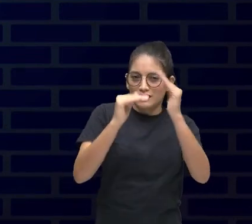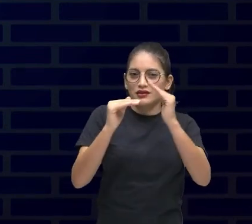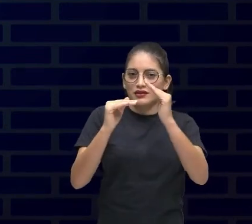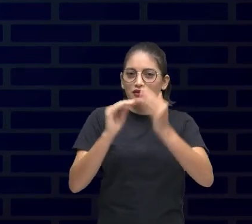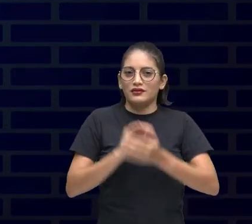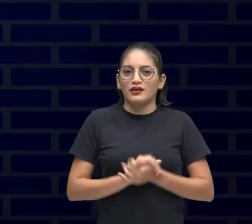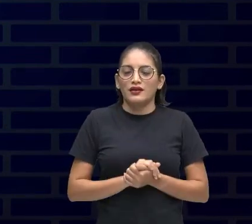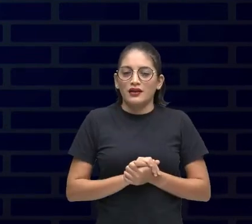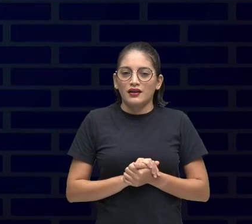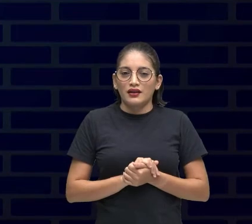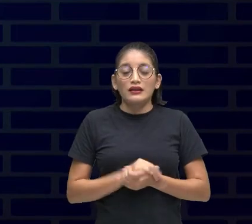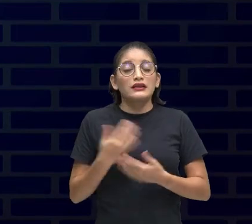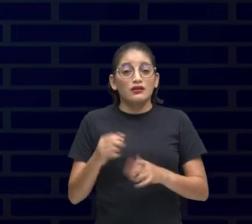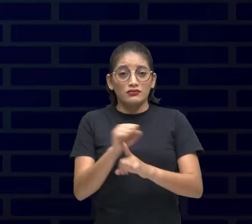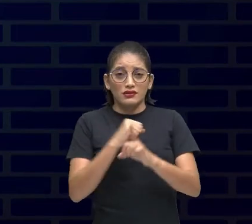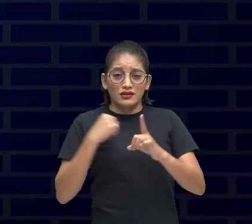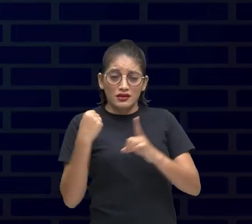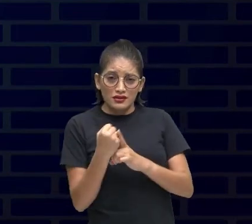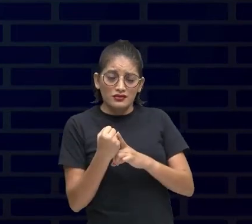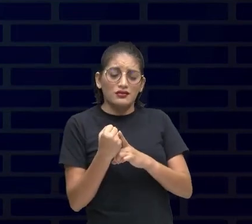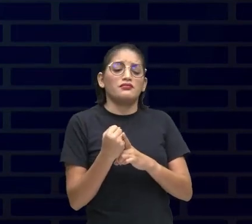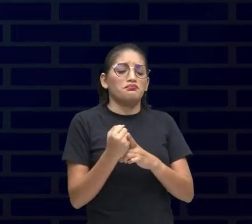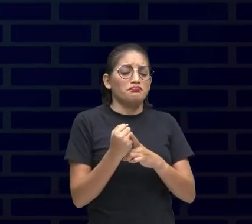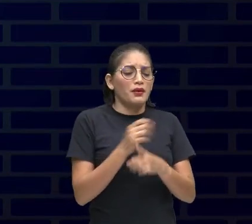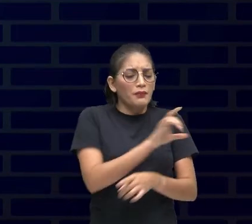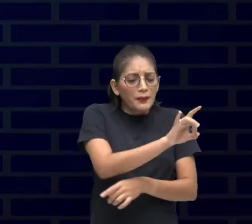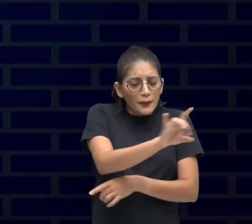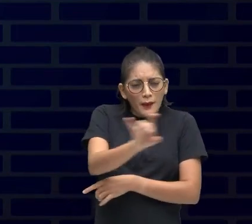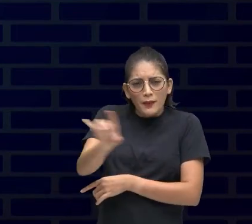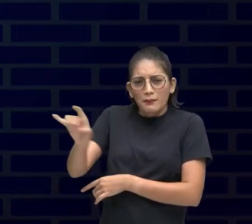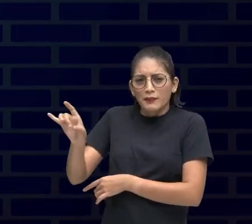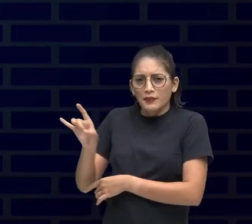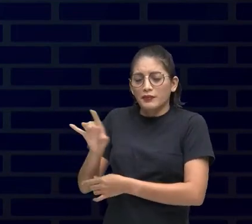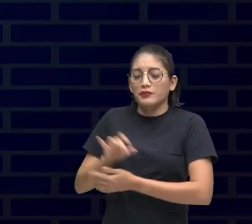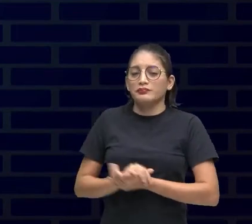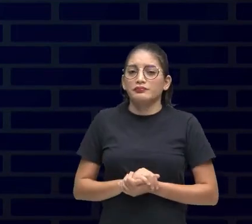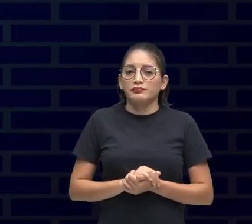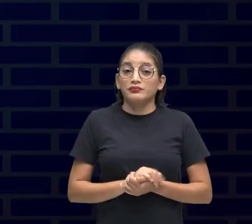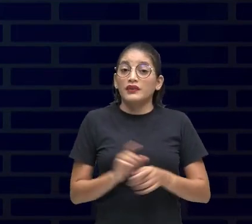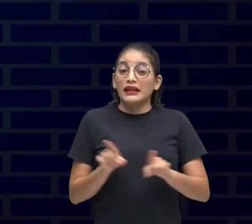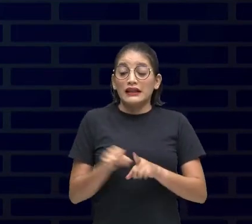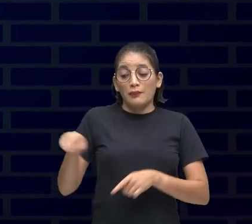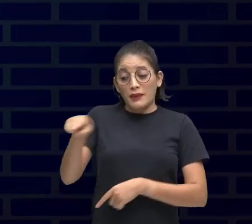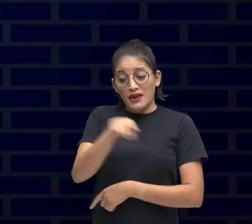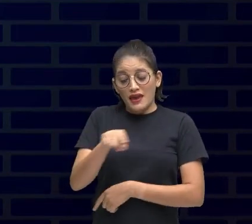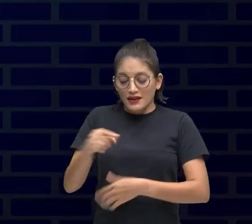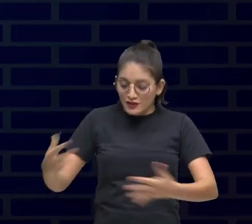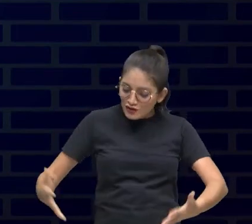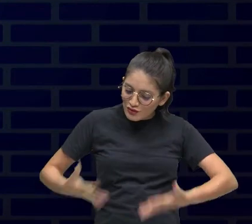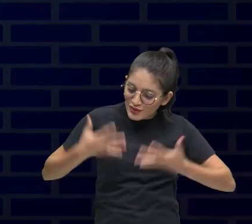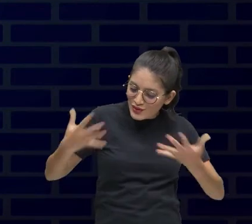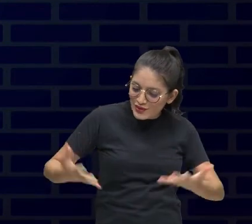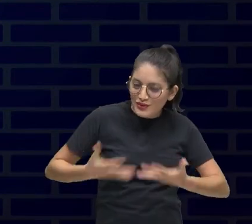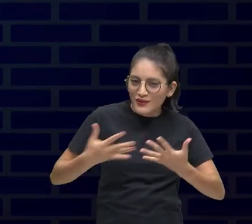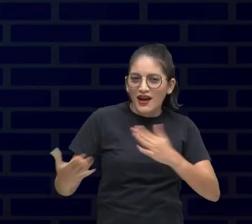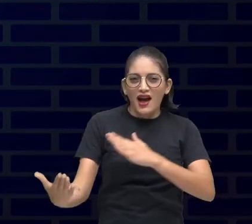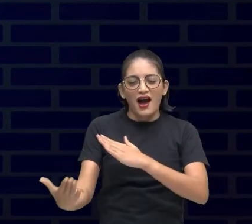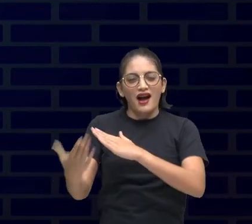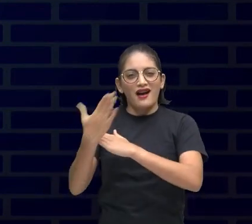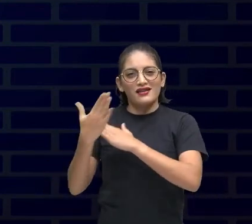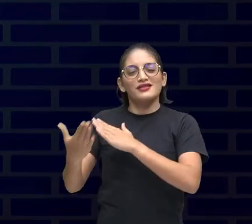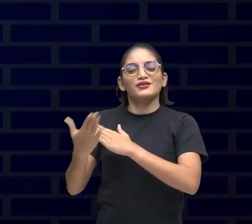Tanto na sociedade quanto no meio acadêmico Além de eles nos motivarem Nos orientarem